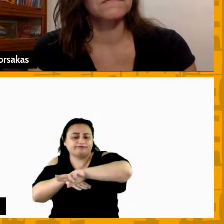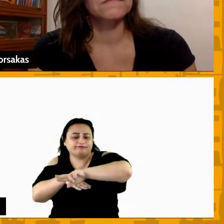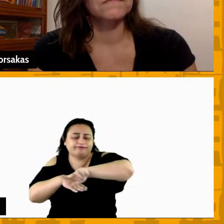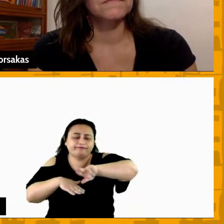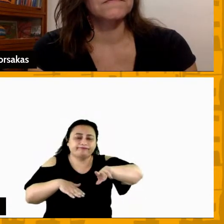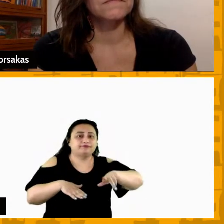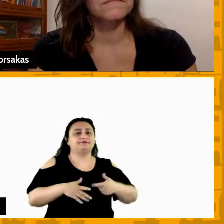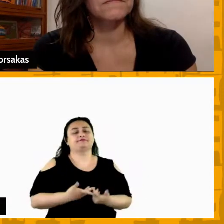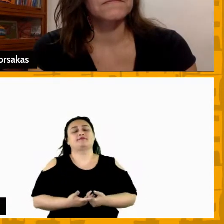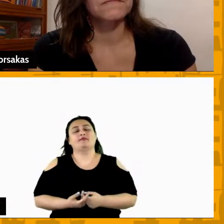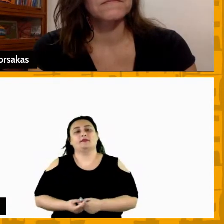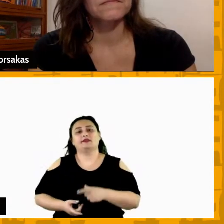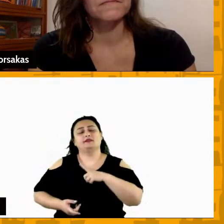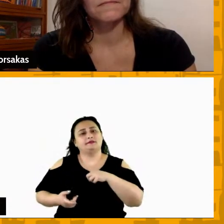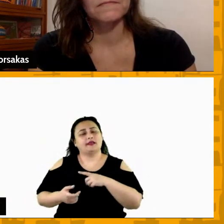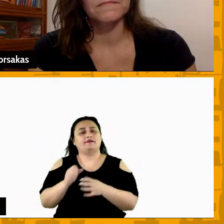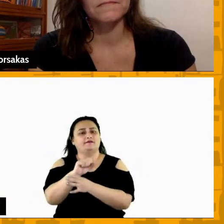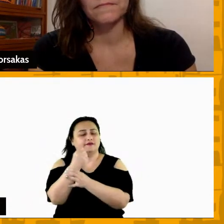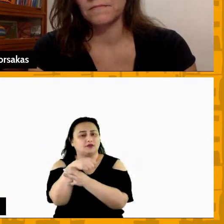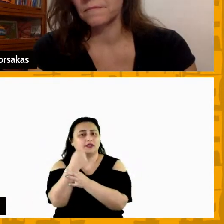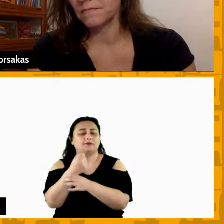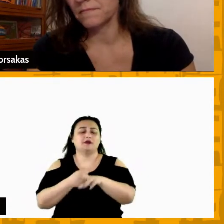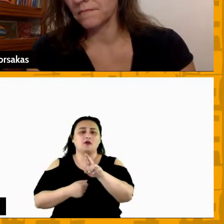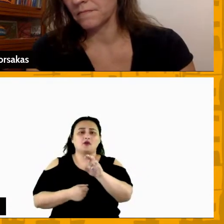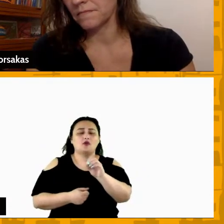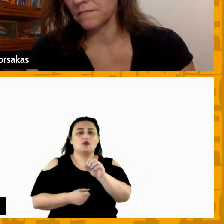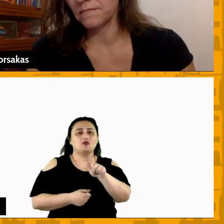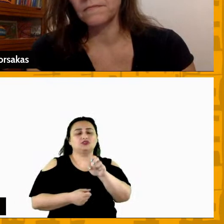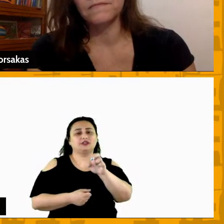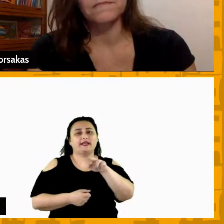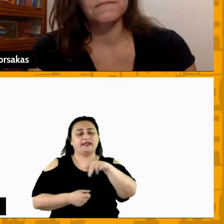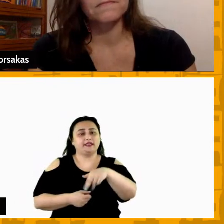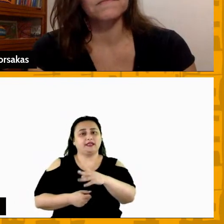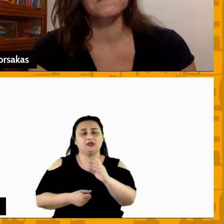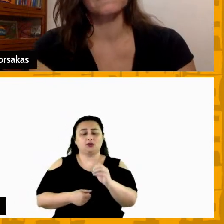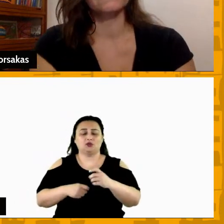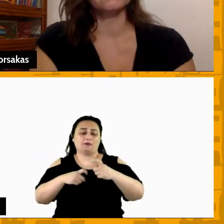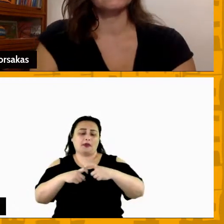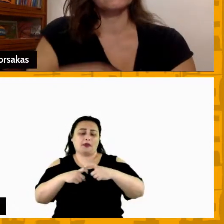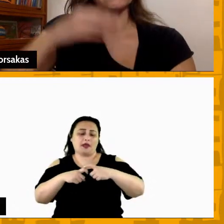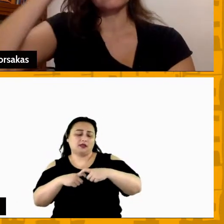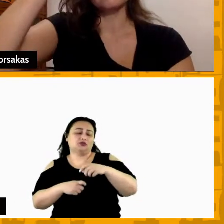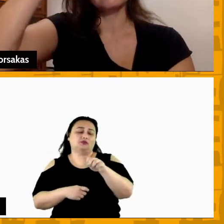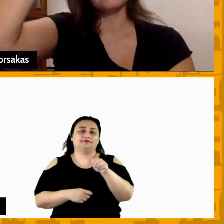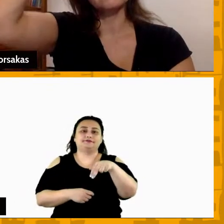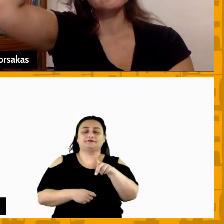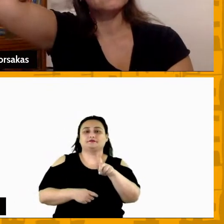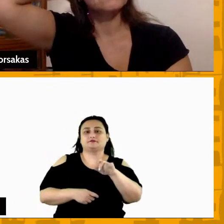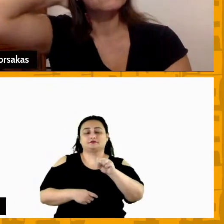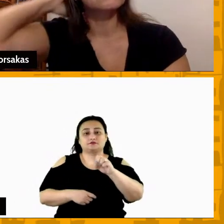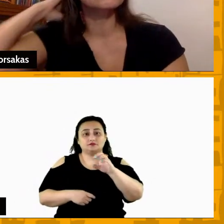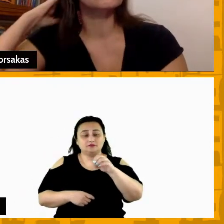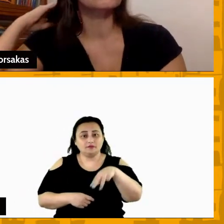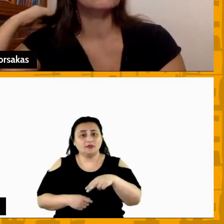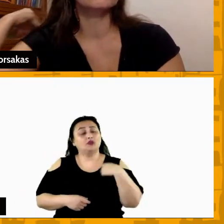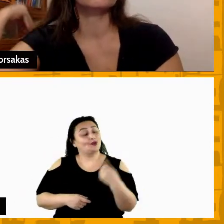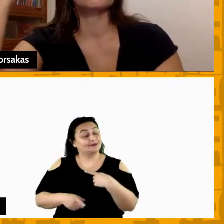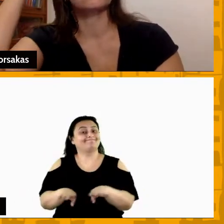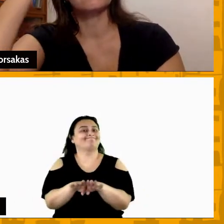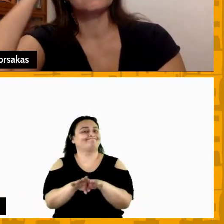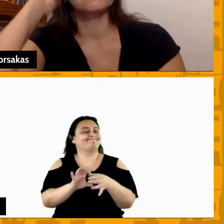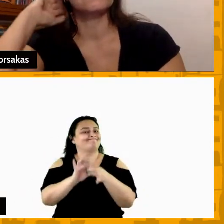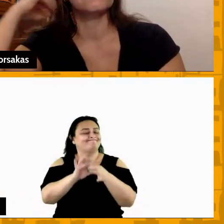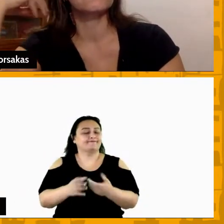Rogerinho na fisioterapia o doutorando isso na parte médica além de tudo nós somos grandes amigos